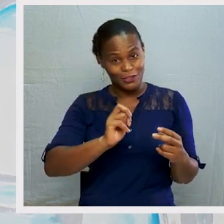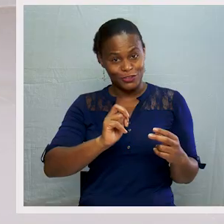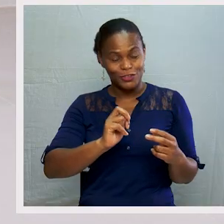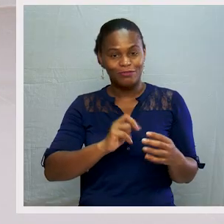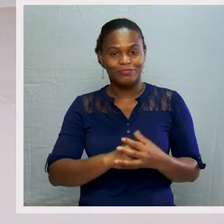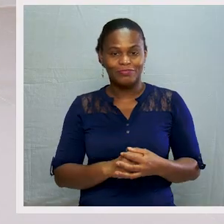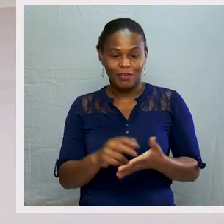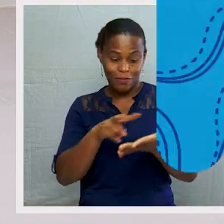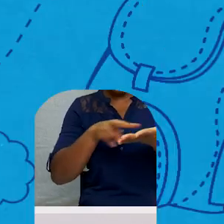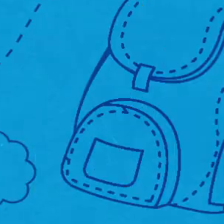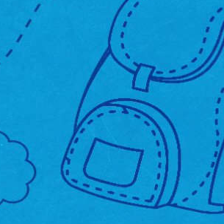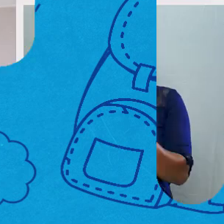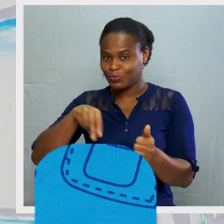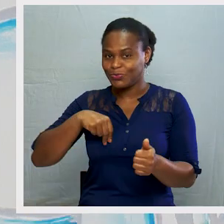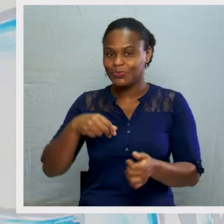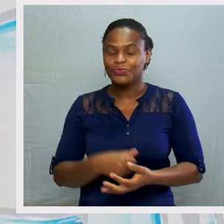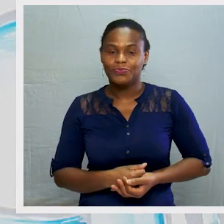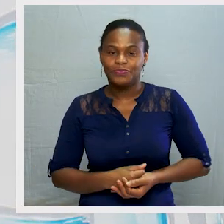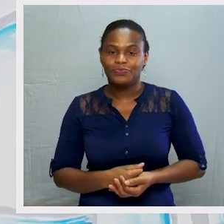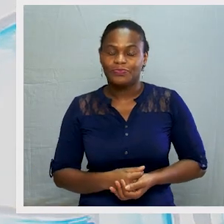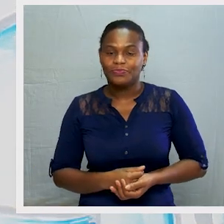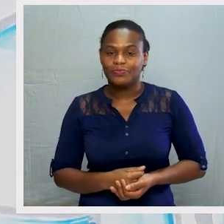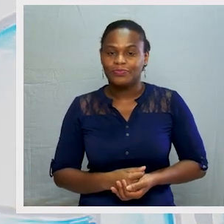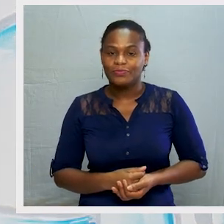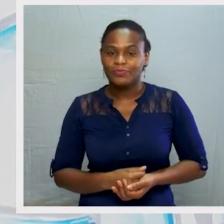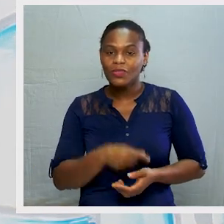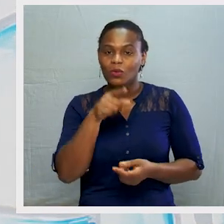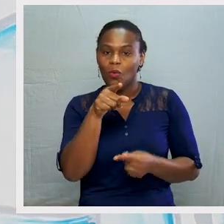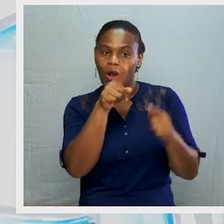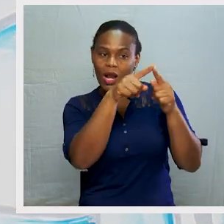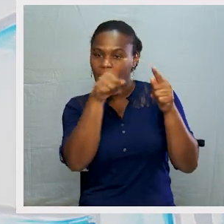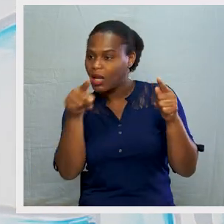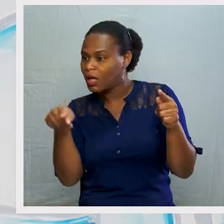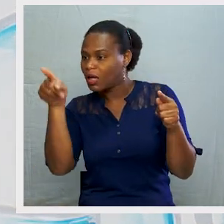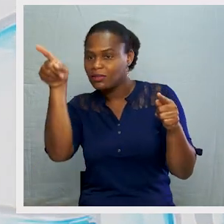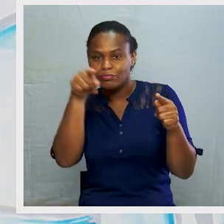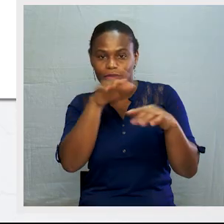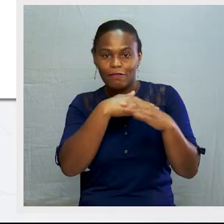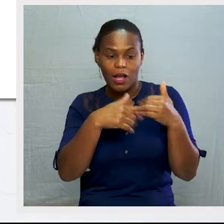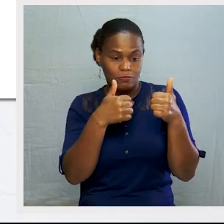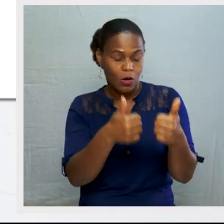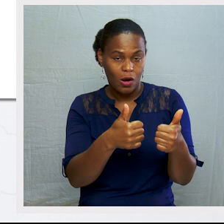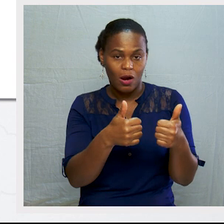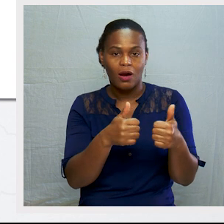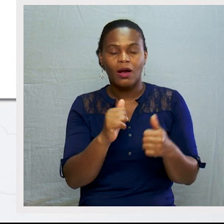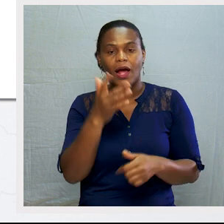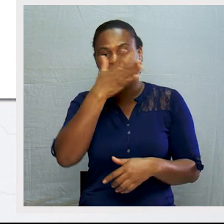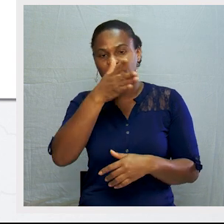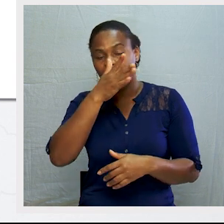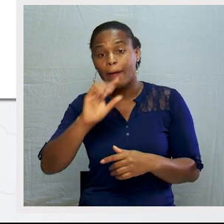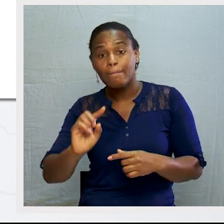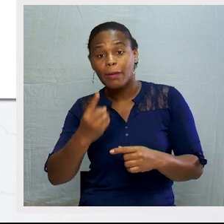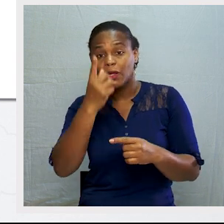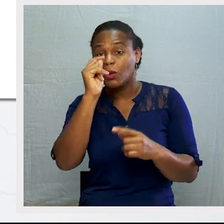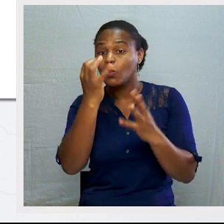3. Leiam comigo. faz a ligação correta. A primeira atividade